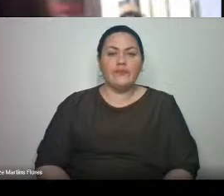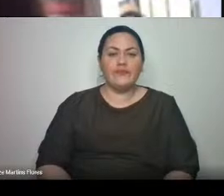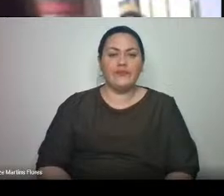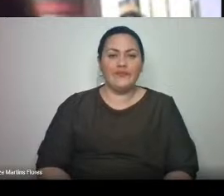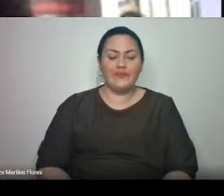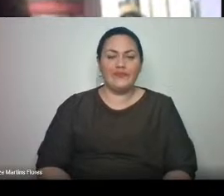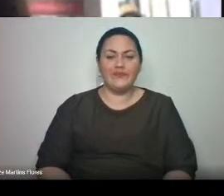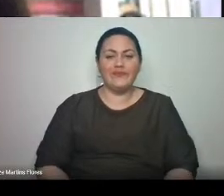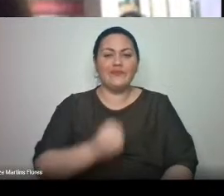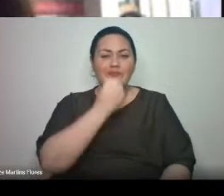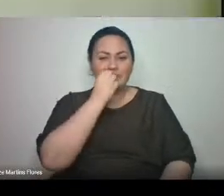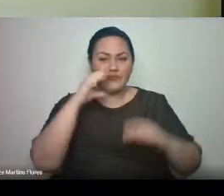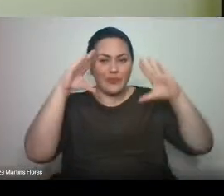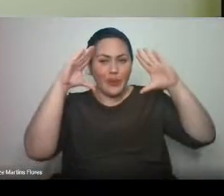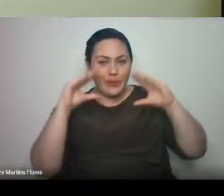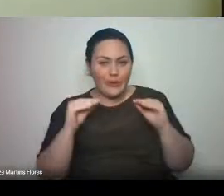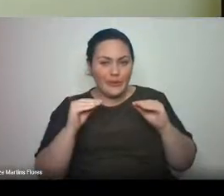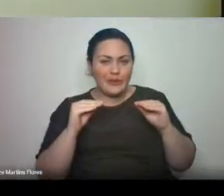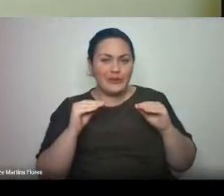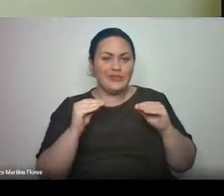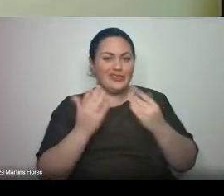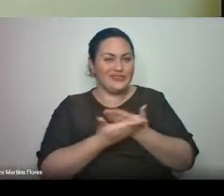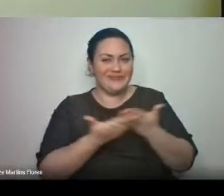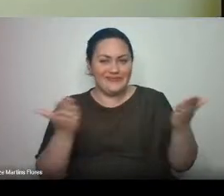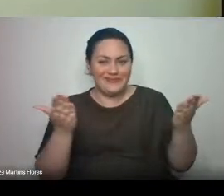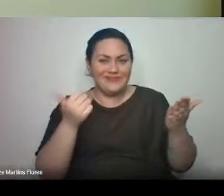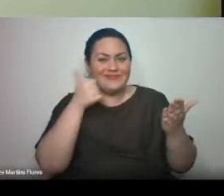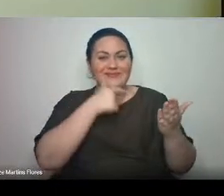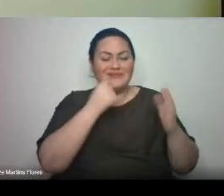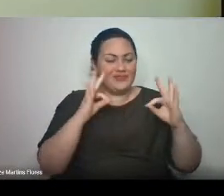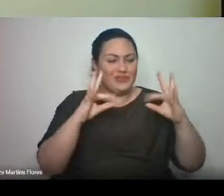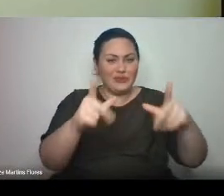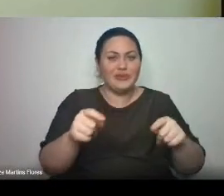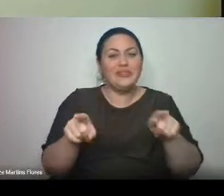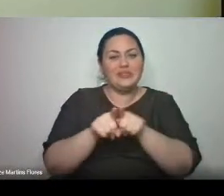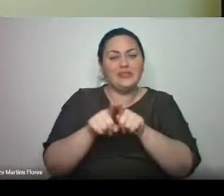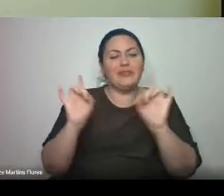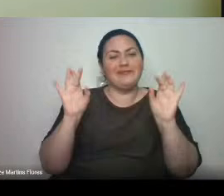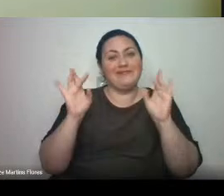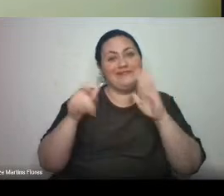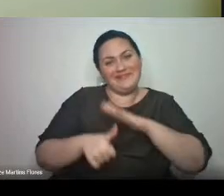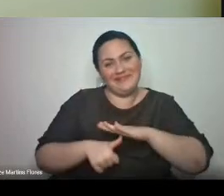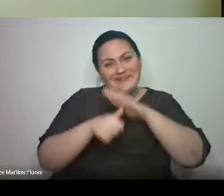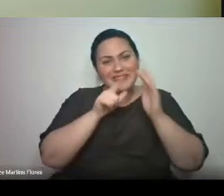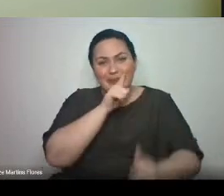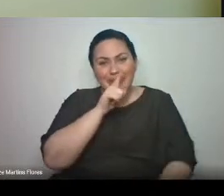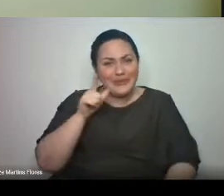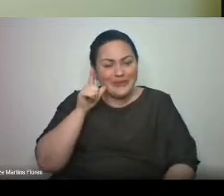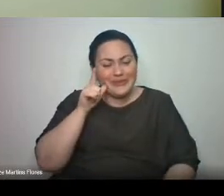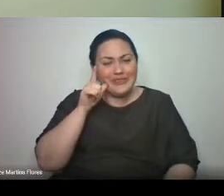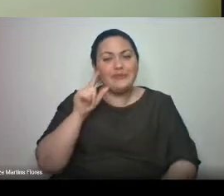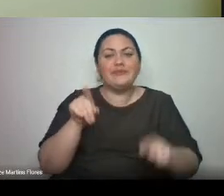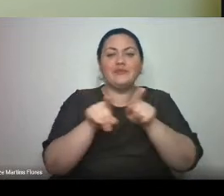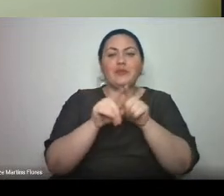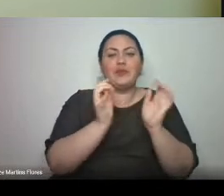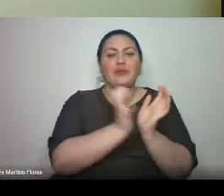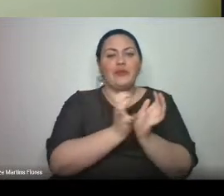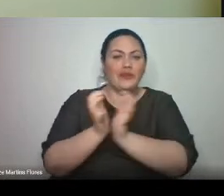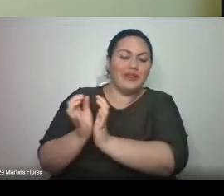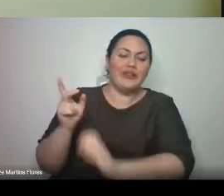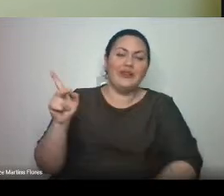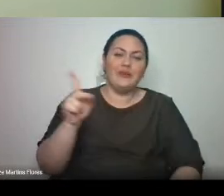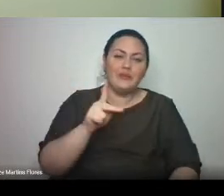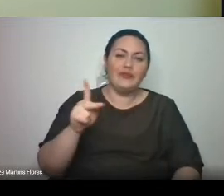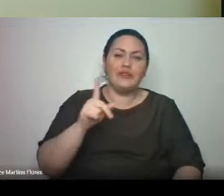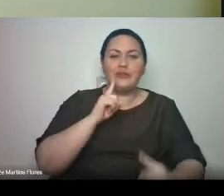Boa noite, então, a todos e todas. A apresada reitora, magnífica reitora Lúcia, aos colegas professores,